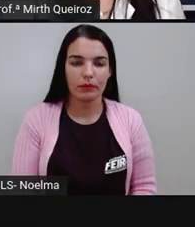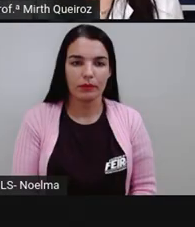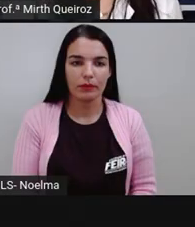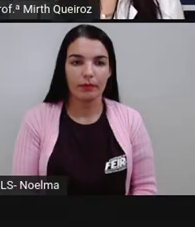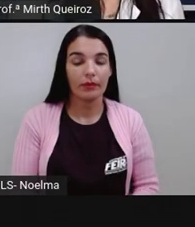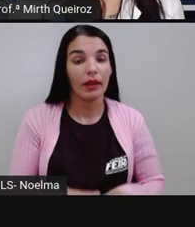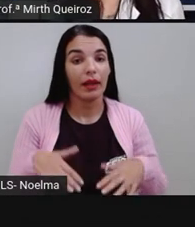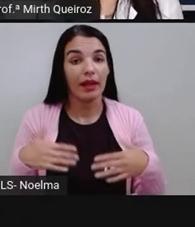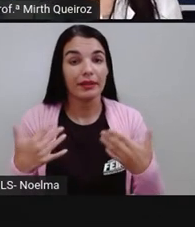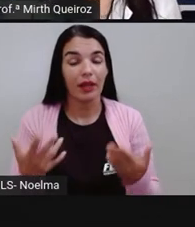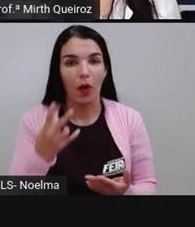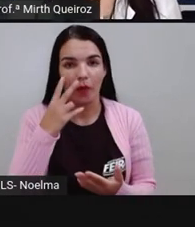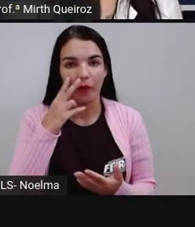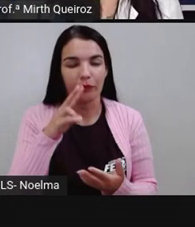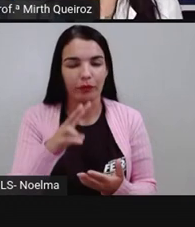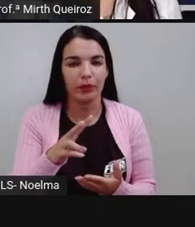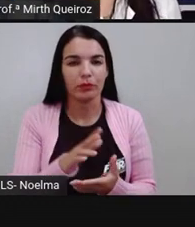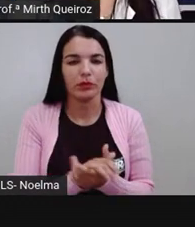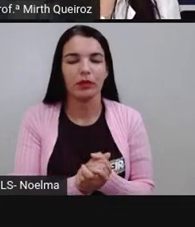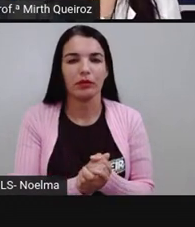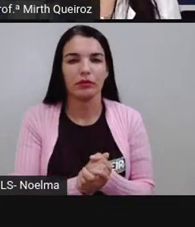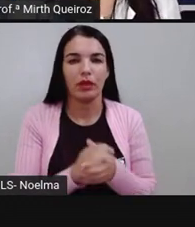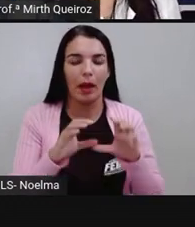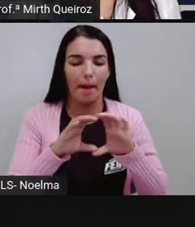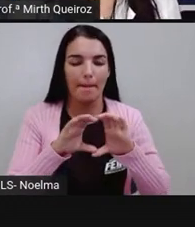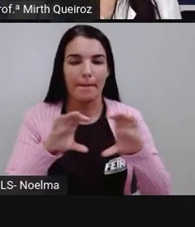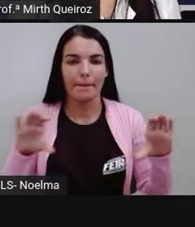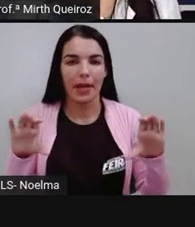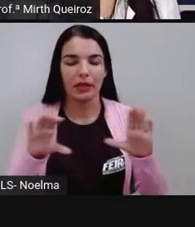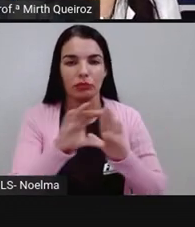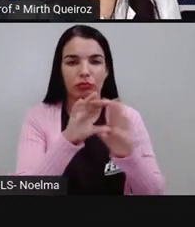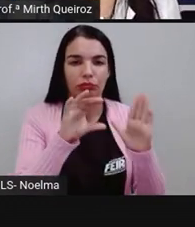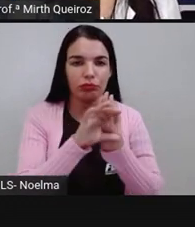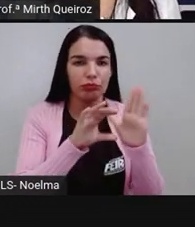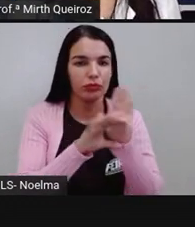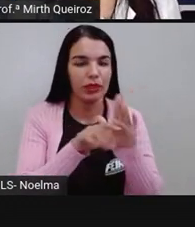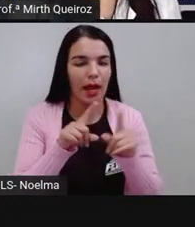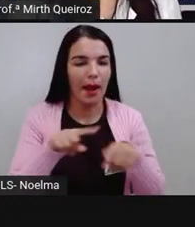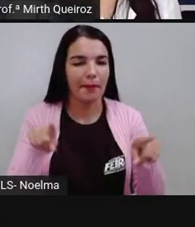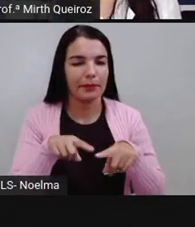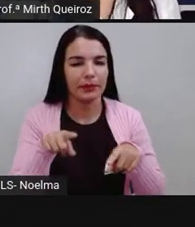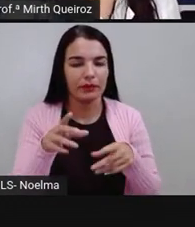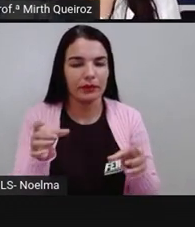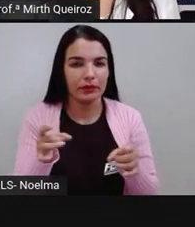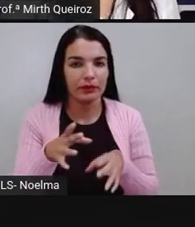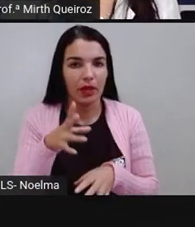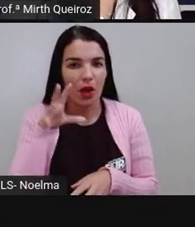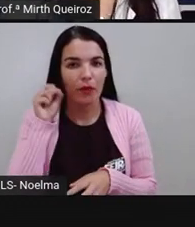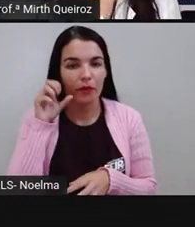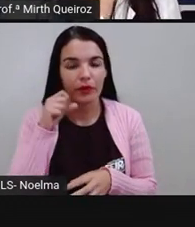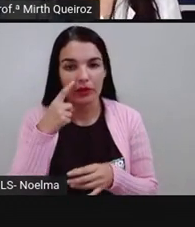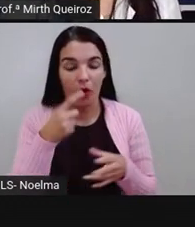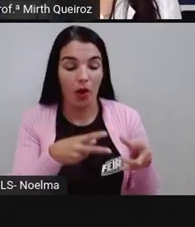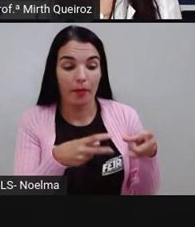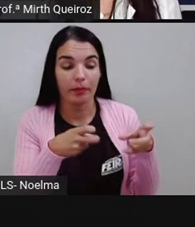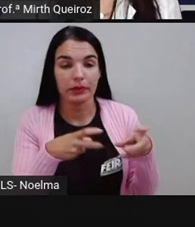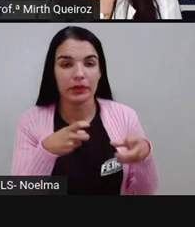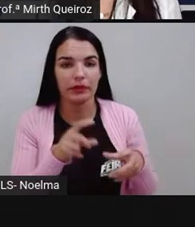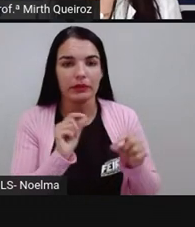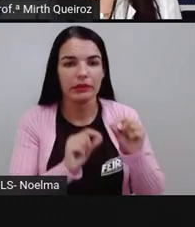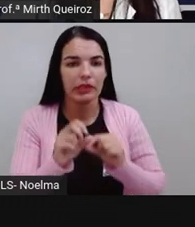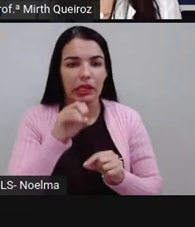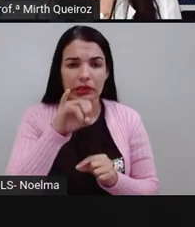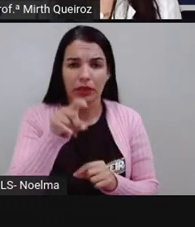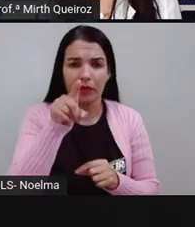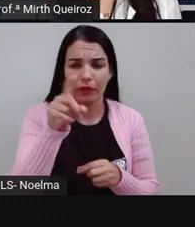Aqui nós temos um trecho aí da música que a gente acabou de ouvir. Observe. Se